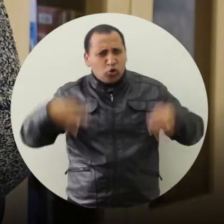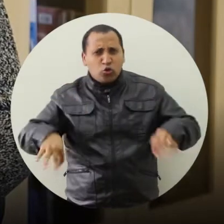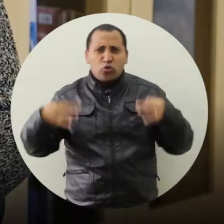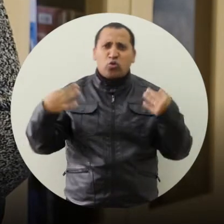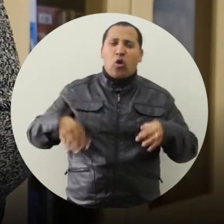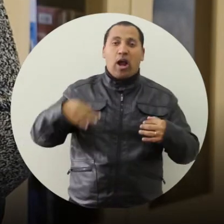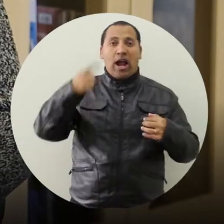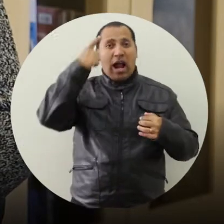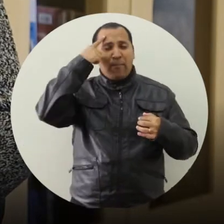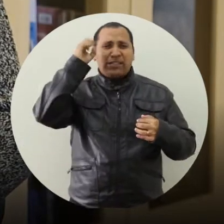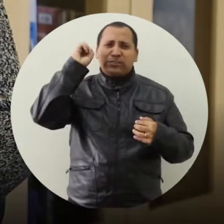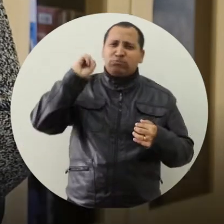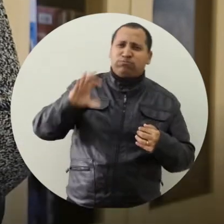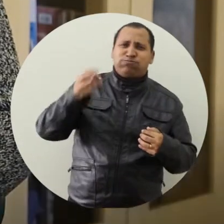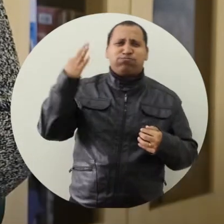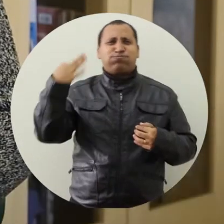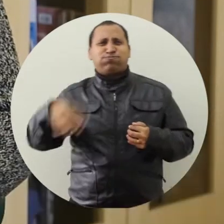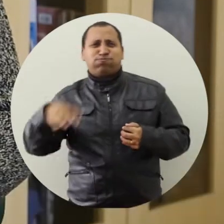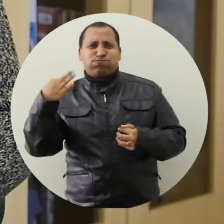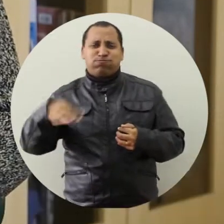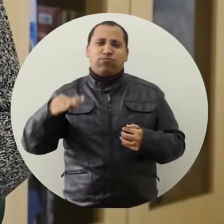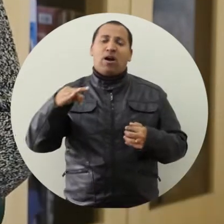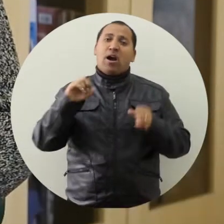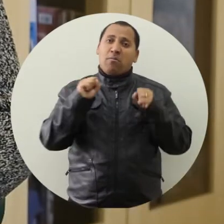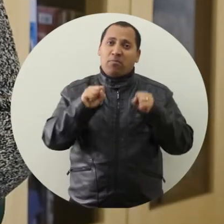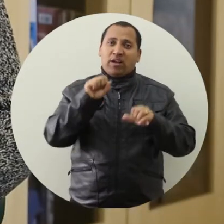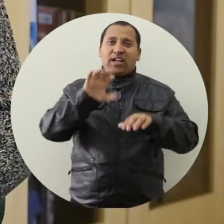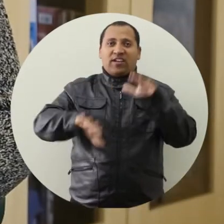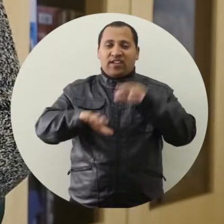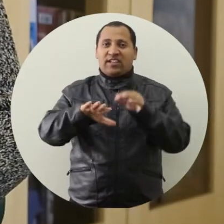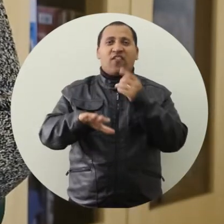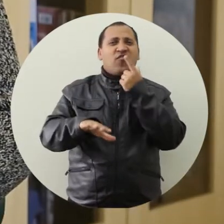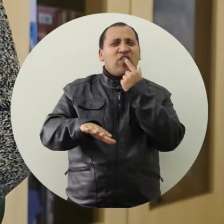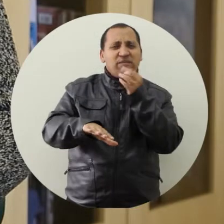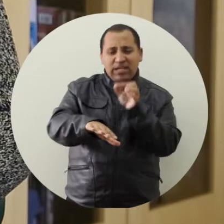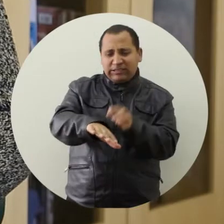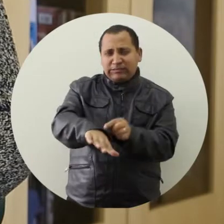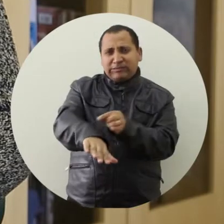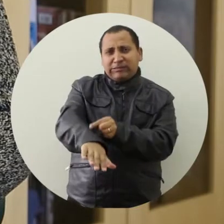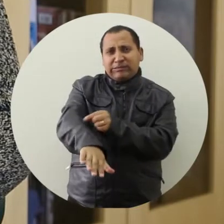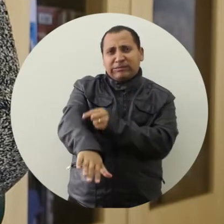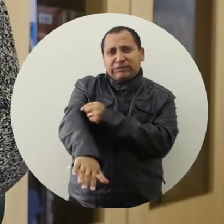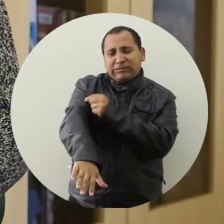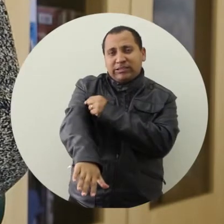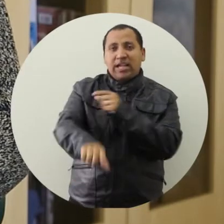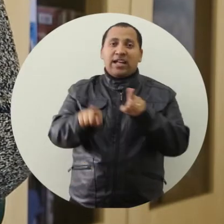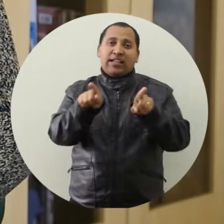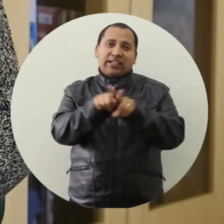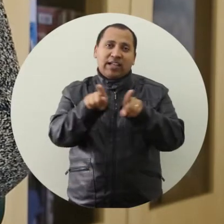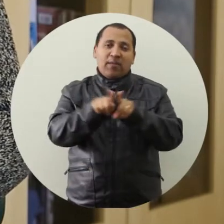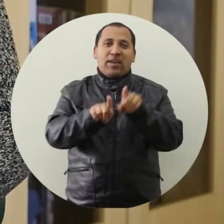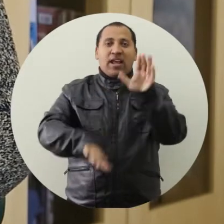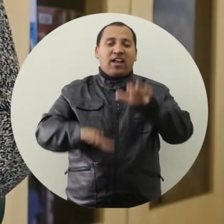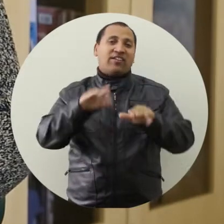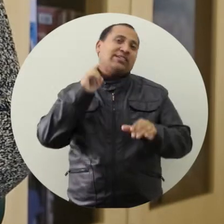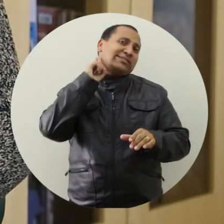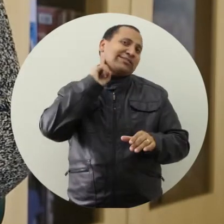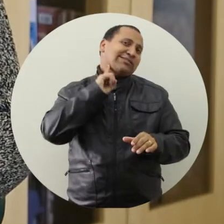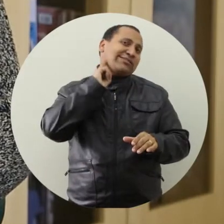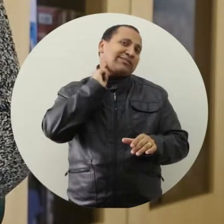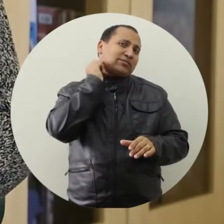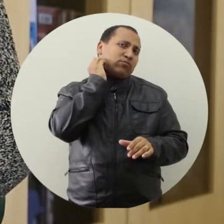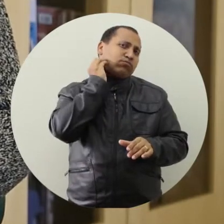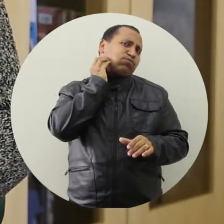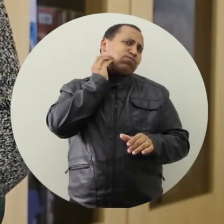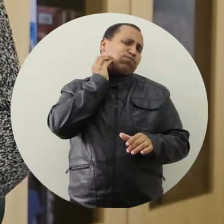surgimento de febre, dor no corpo, dor de cabeça, pode surgir algum exantema, que são pequenas manchinhas vermelhas